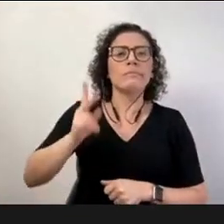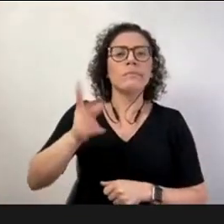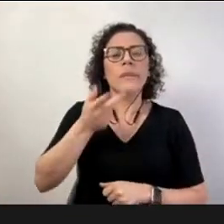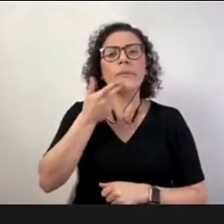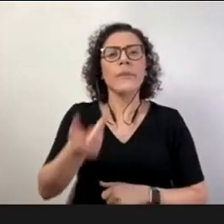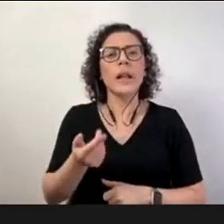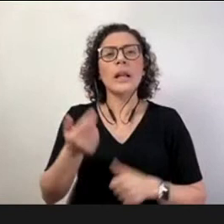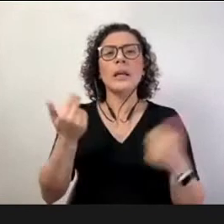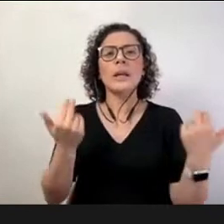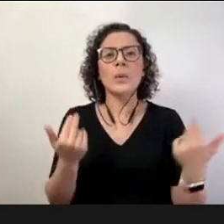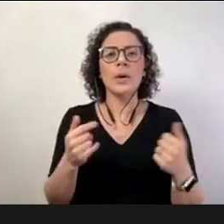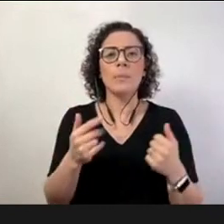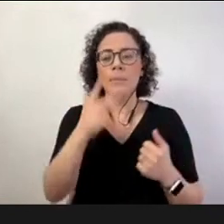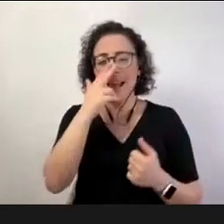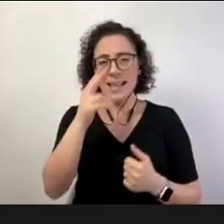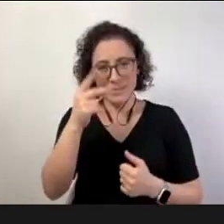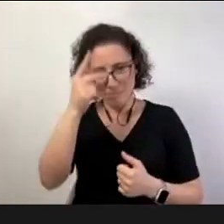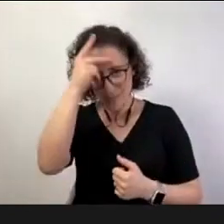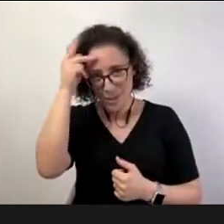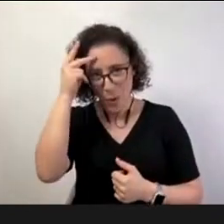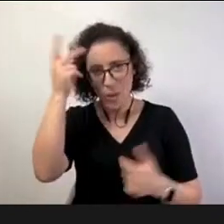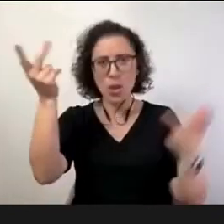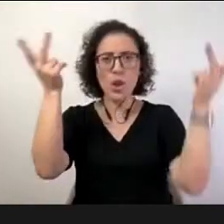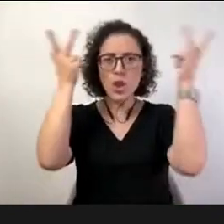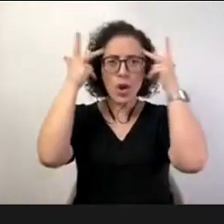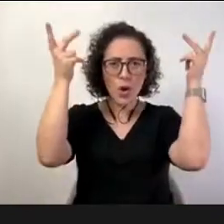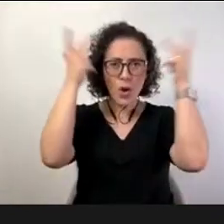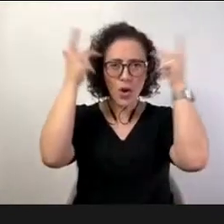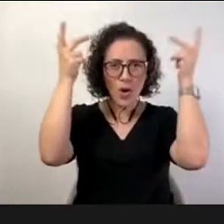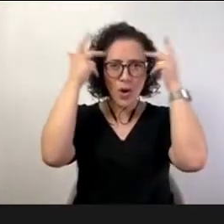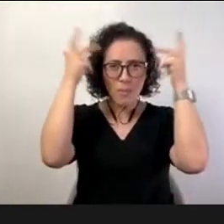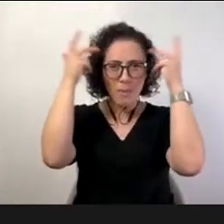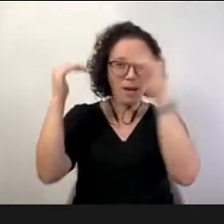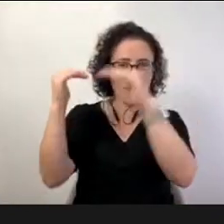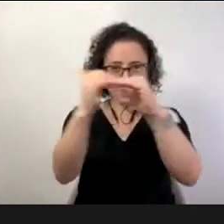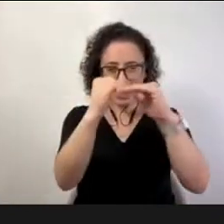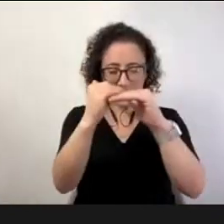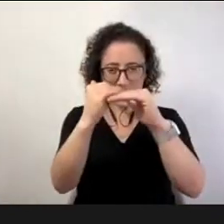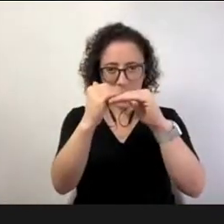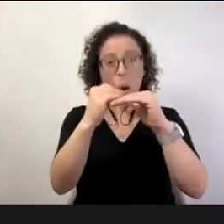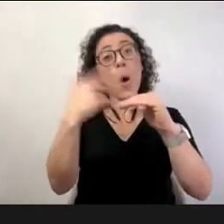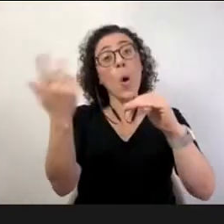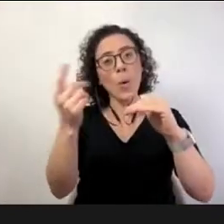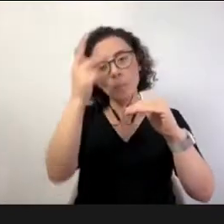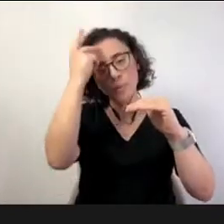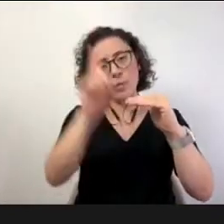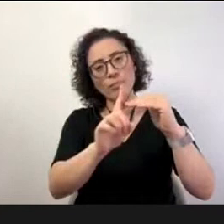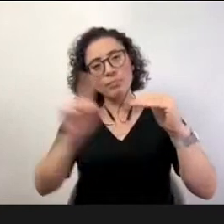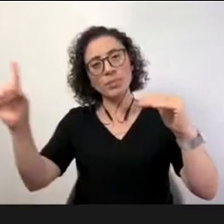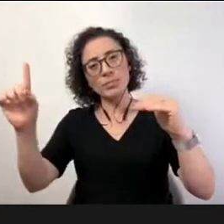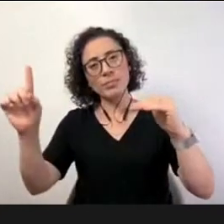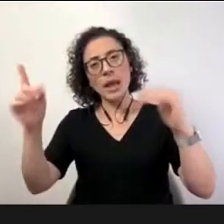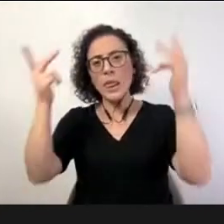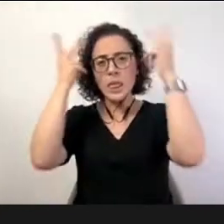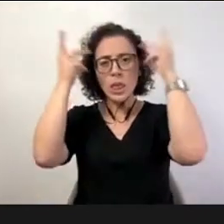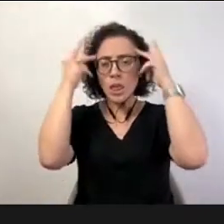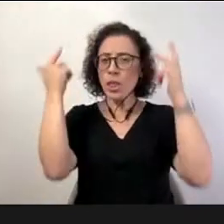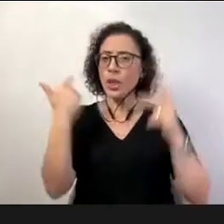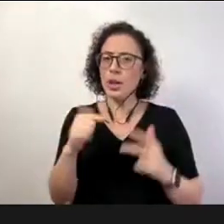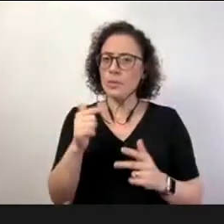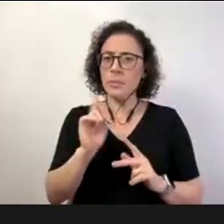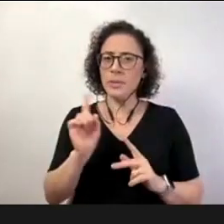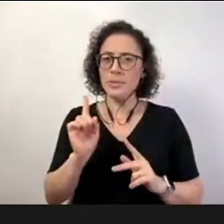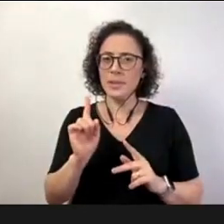as pessoas normais e as pessoas que não são normais e isto é um atentado à diversidade